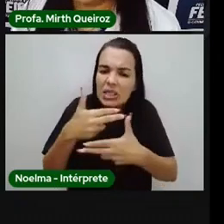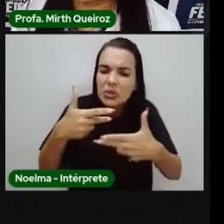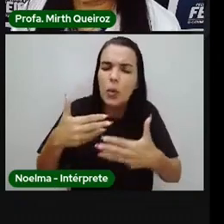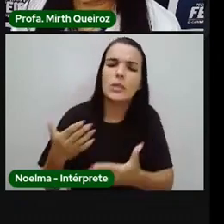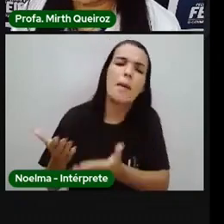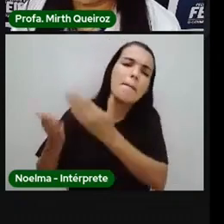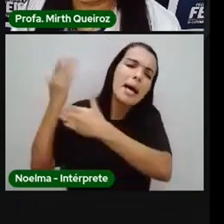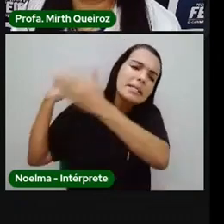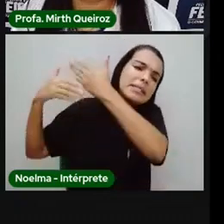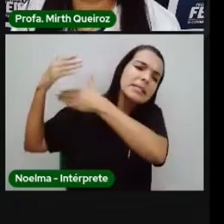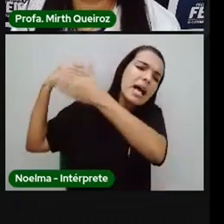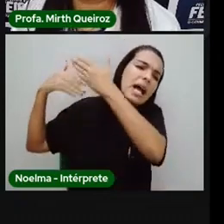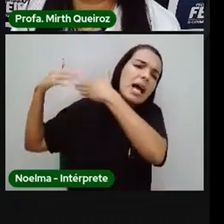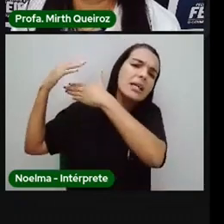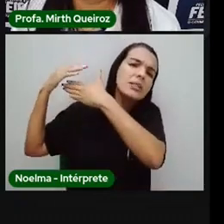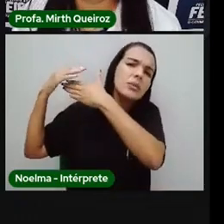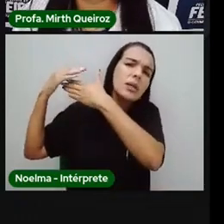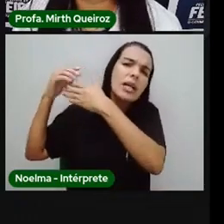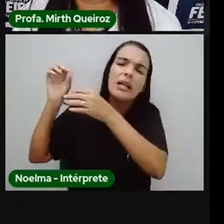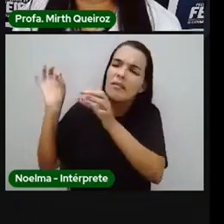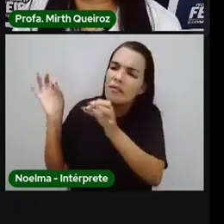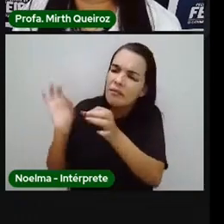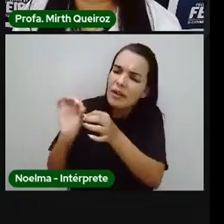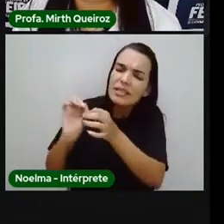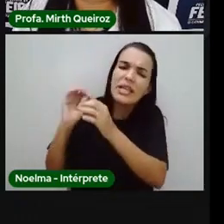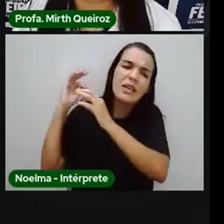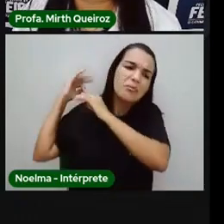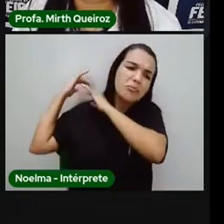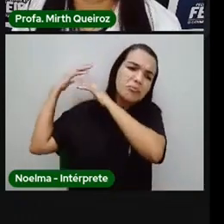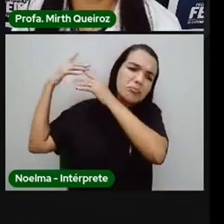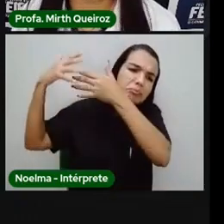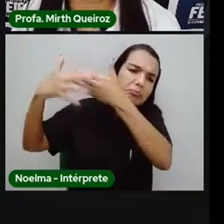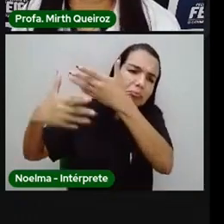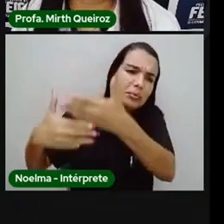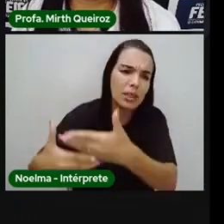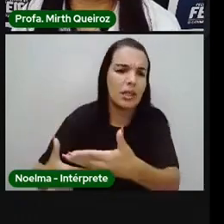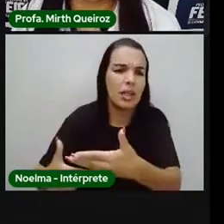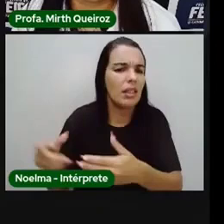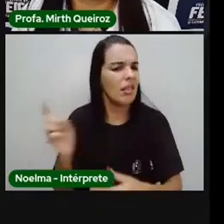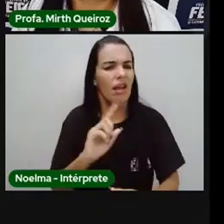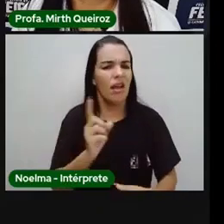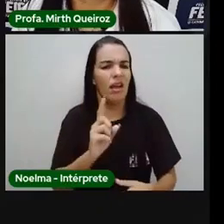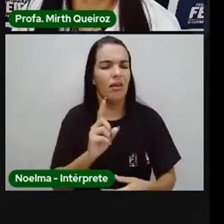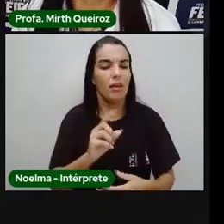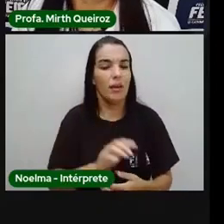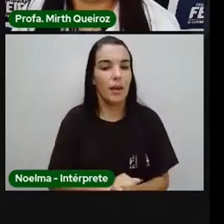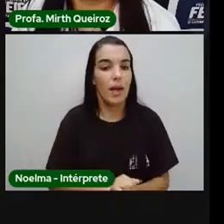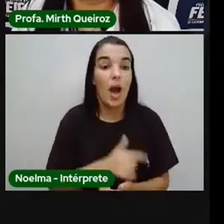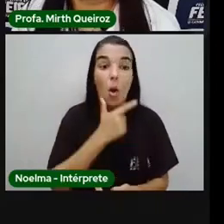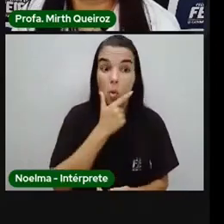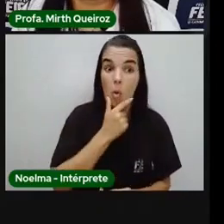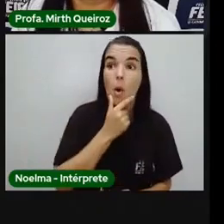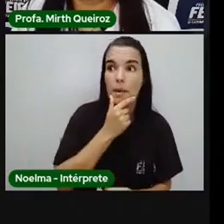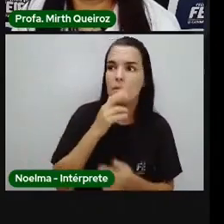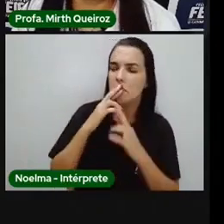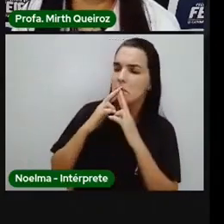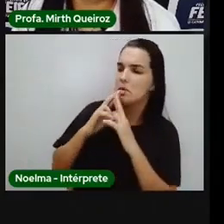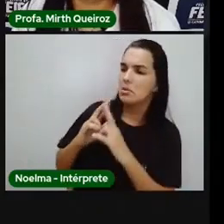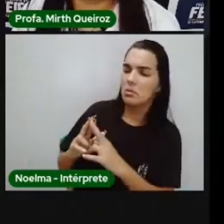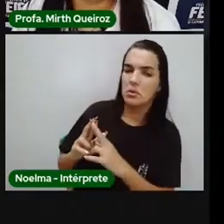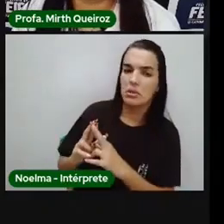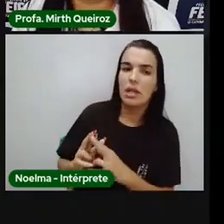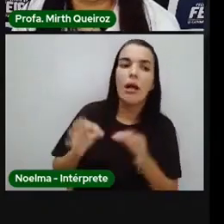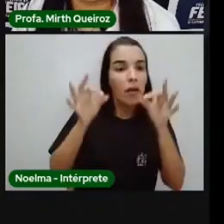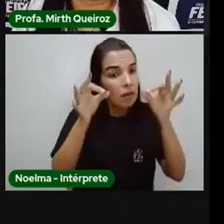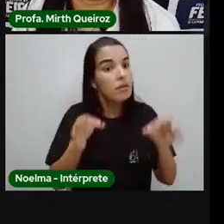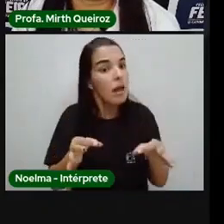passado, procurar fazer voltar. E retruca o homem. Certo. Não vou